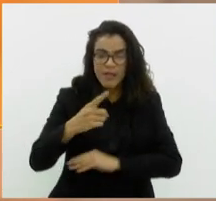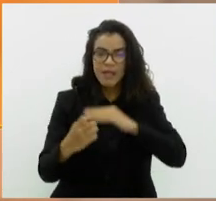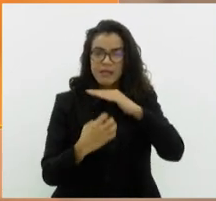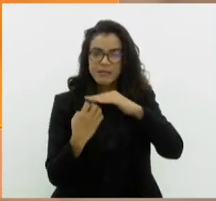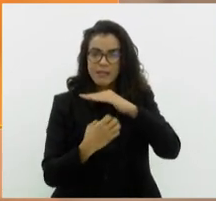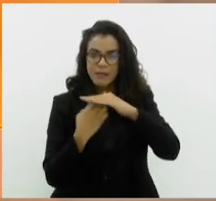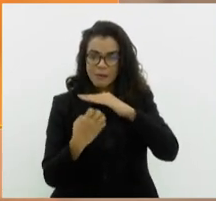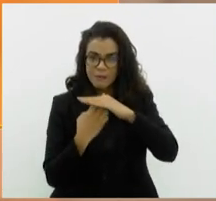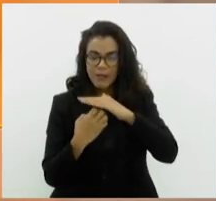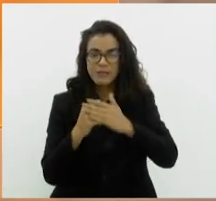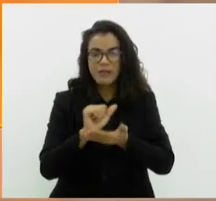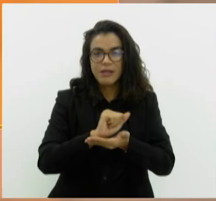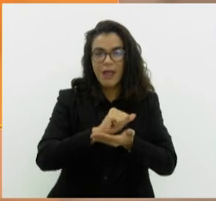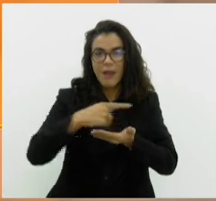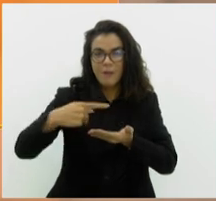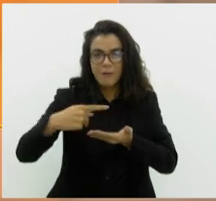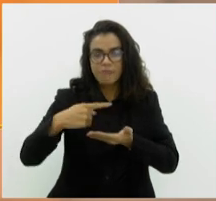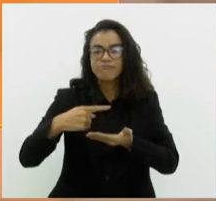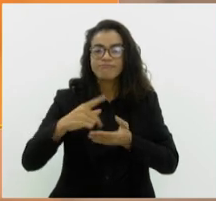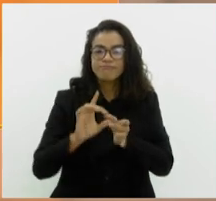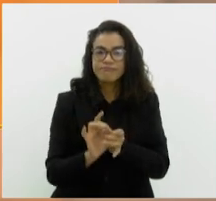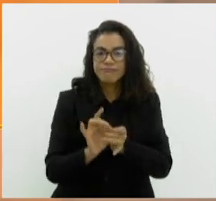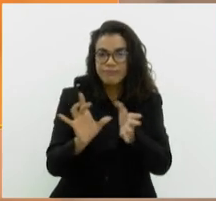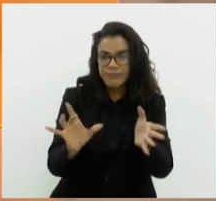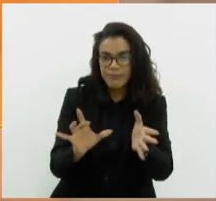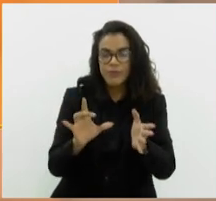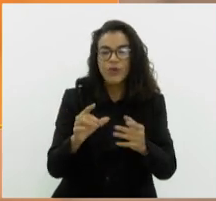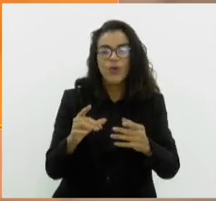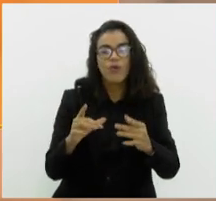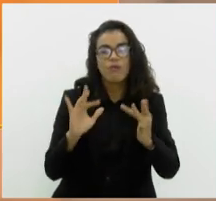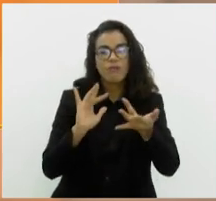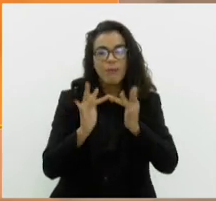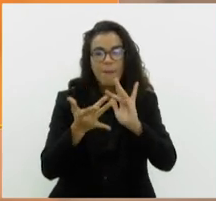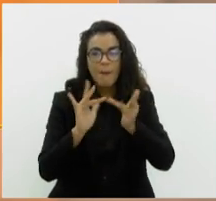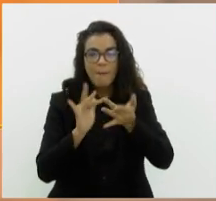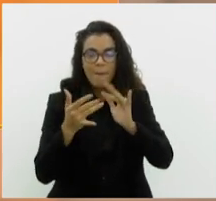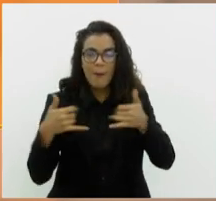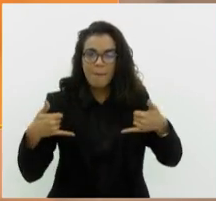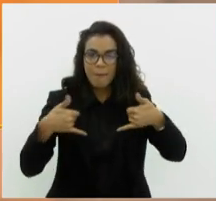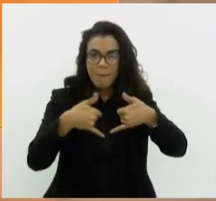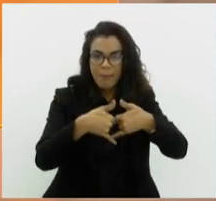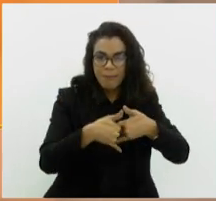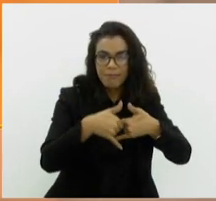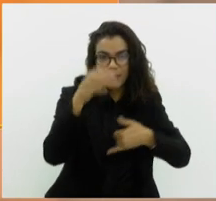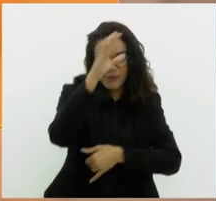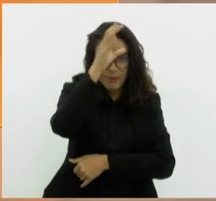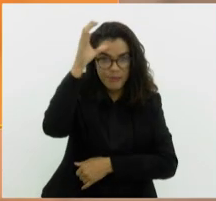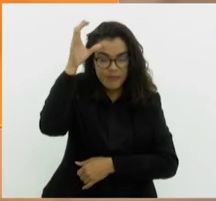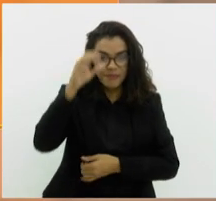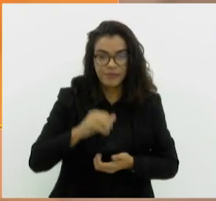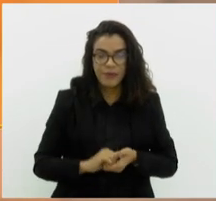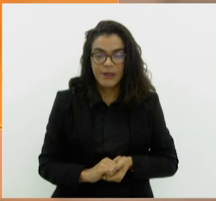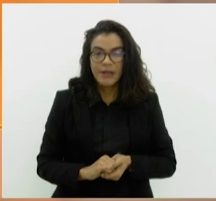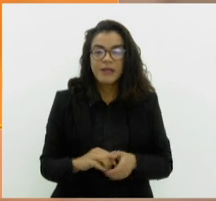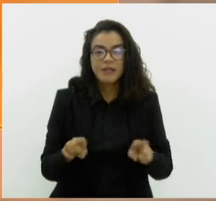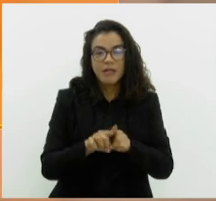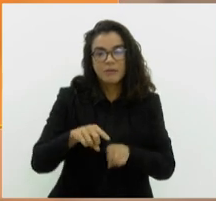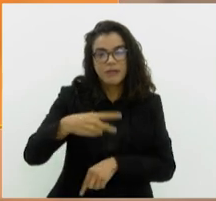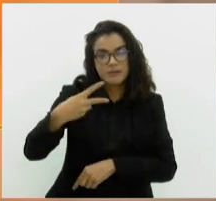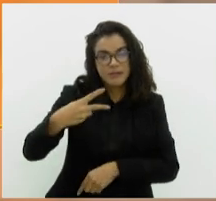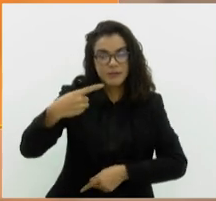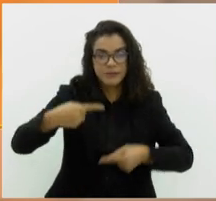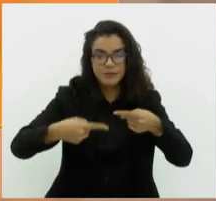serviços por aplicativos disponibilizem um canal de atendimento telefônico para os clientes. Também, em segunda